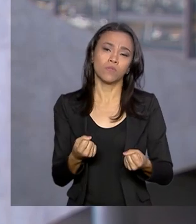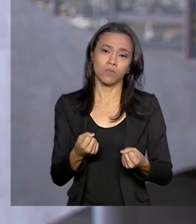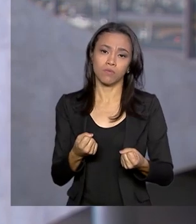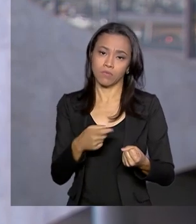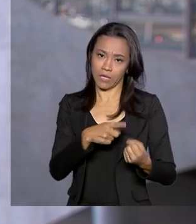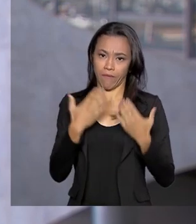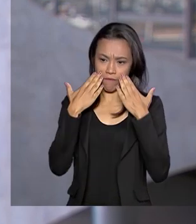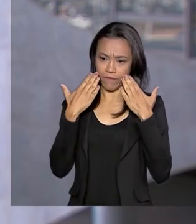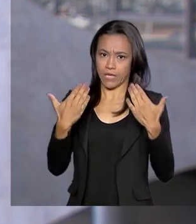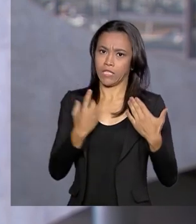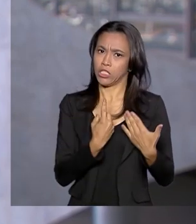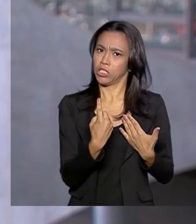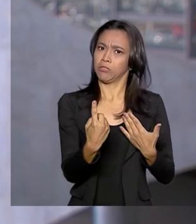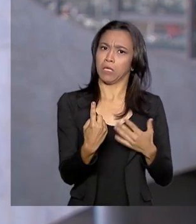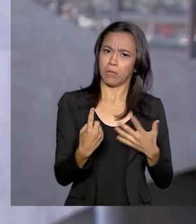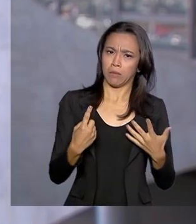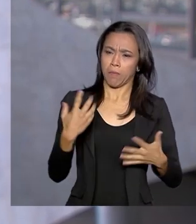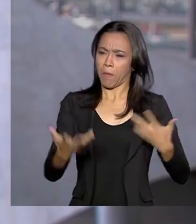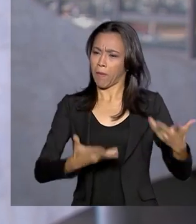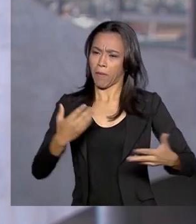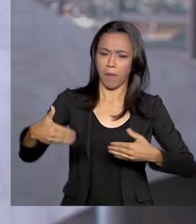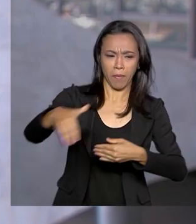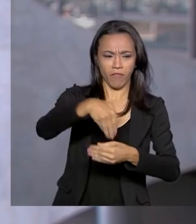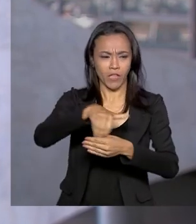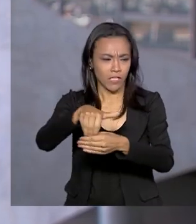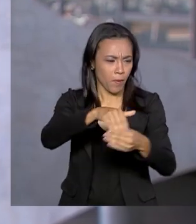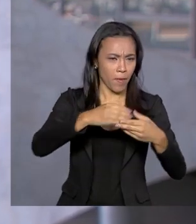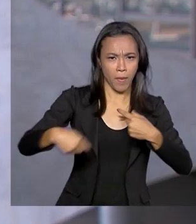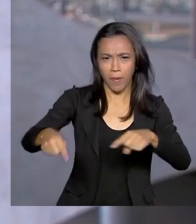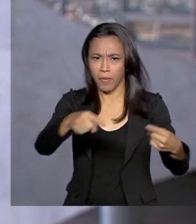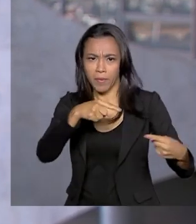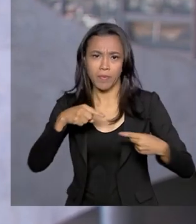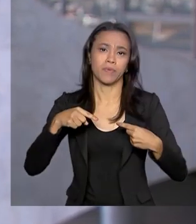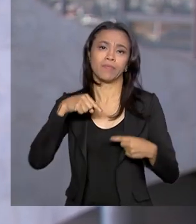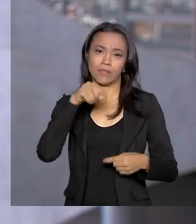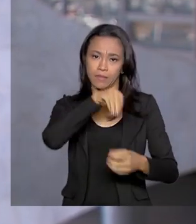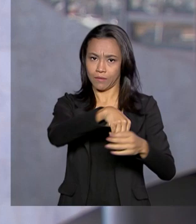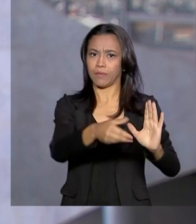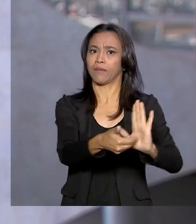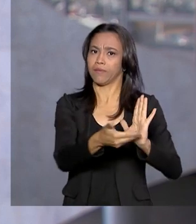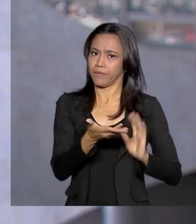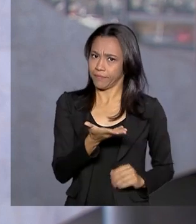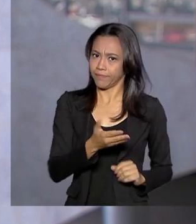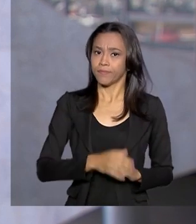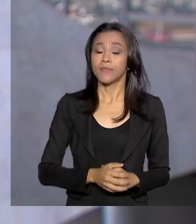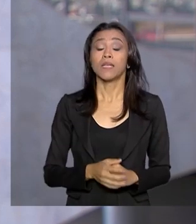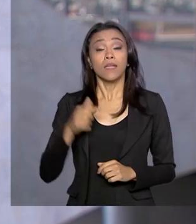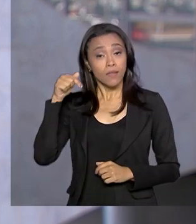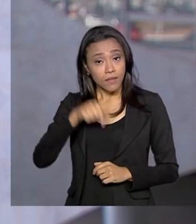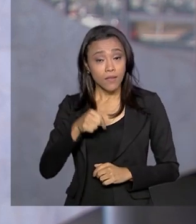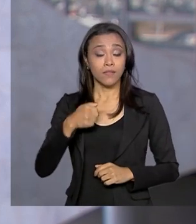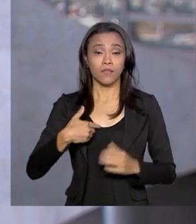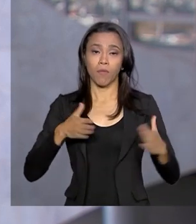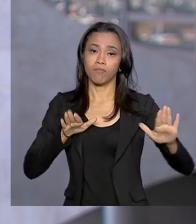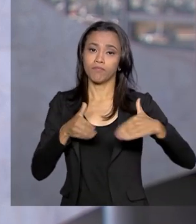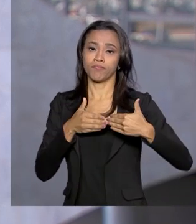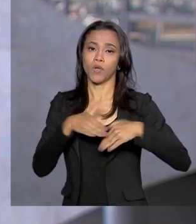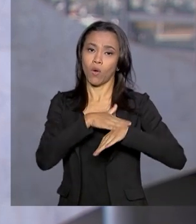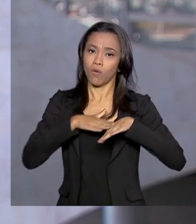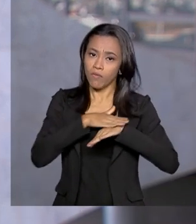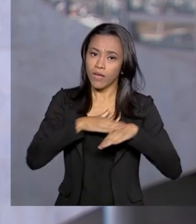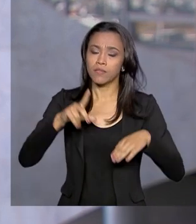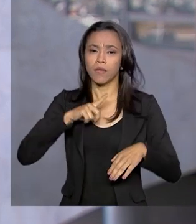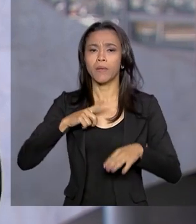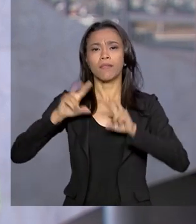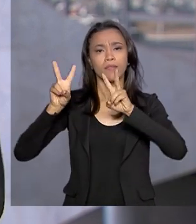todo esse processo da reforma da tramitação, da reforma da Previdência na Câmara. E nessa conversa, também temas como a reforma